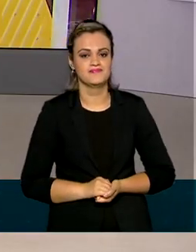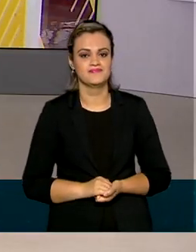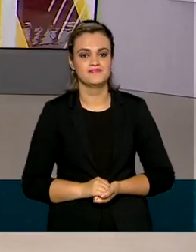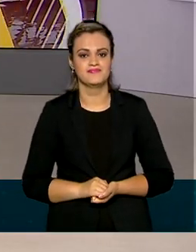.br.